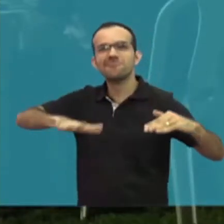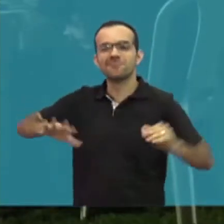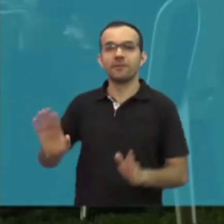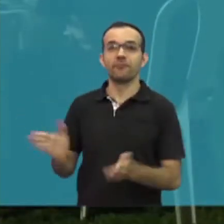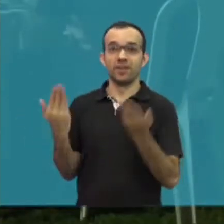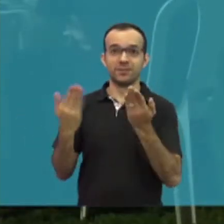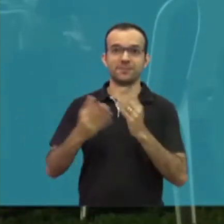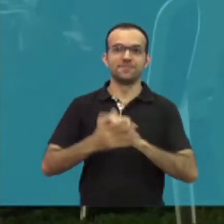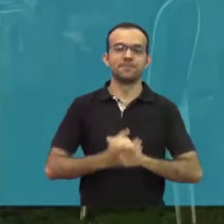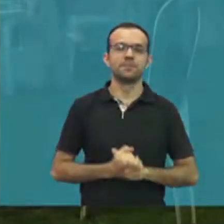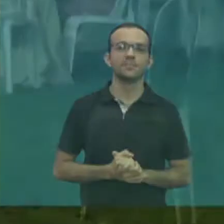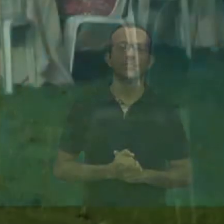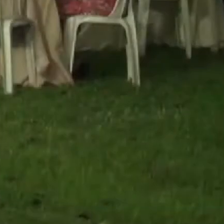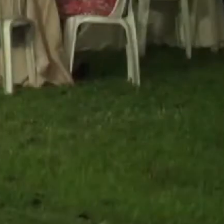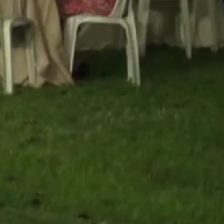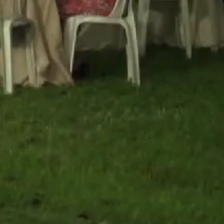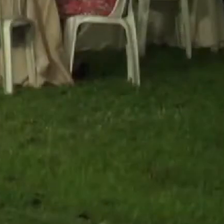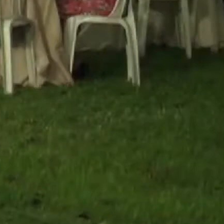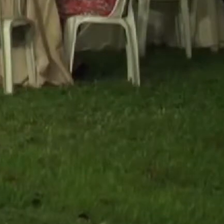reitoria da UFC.